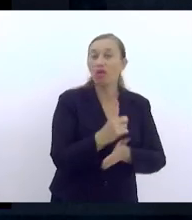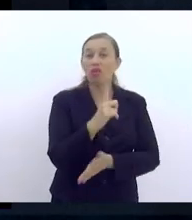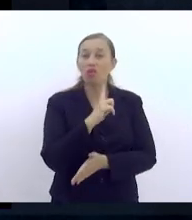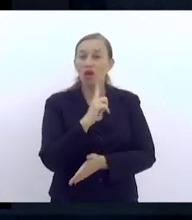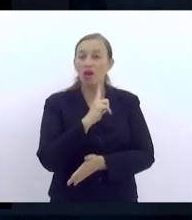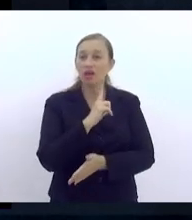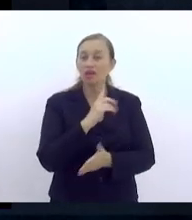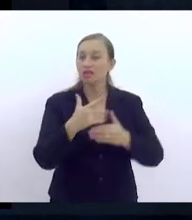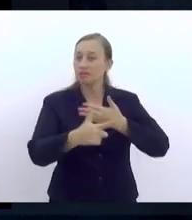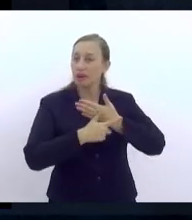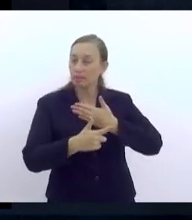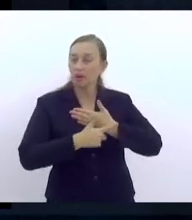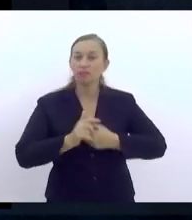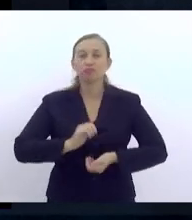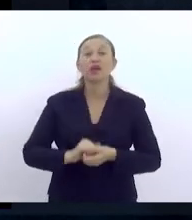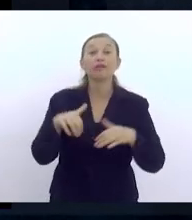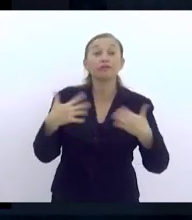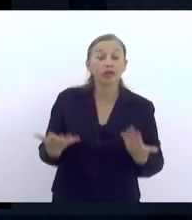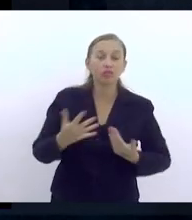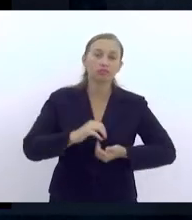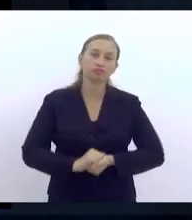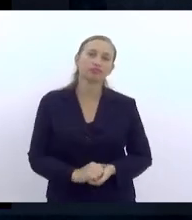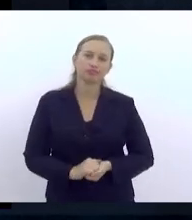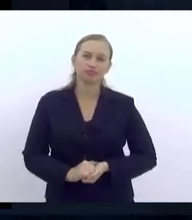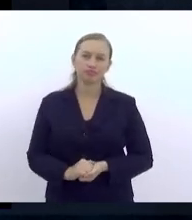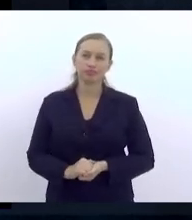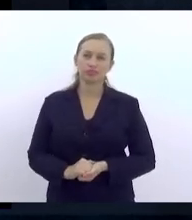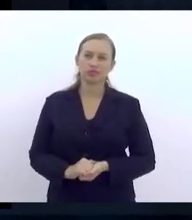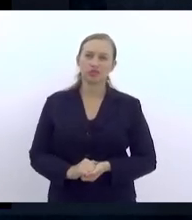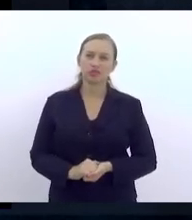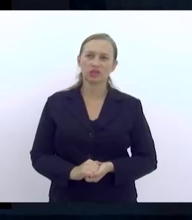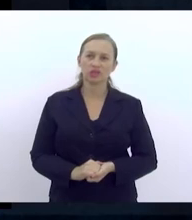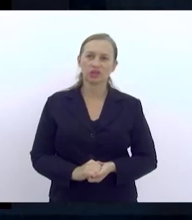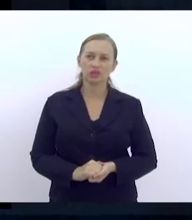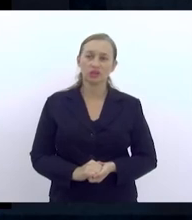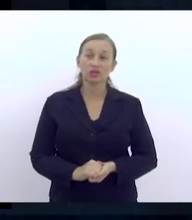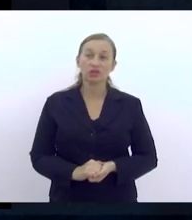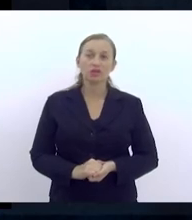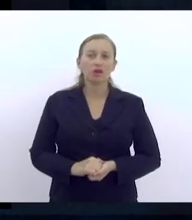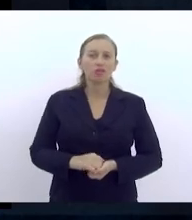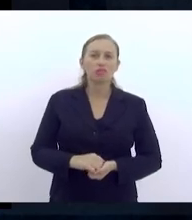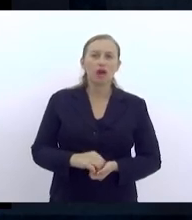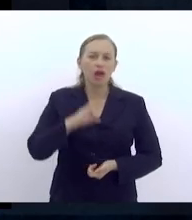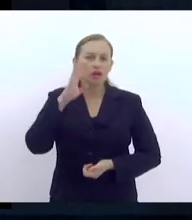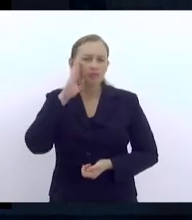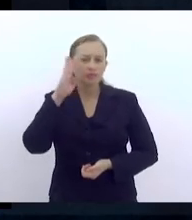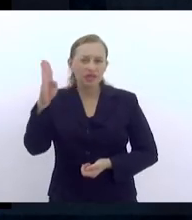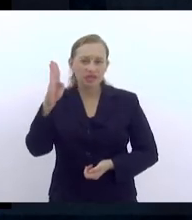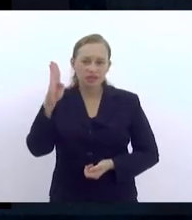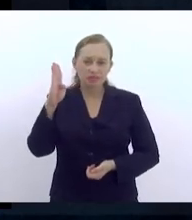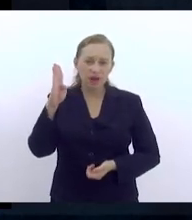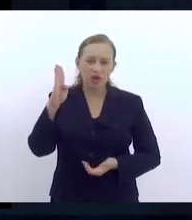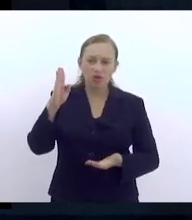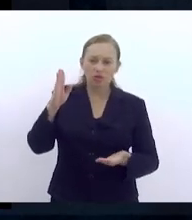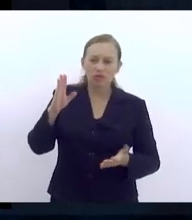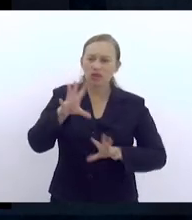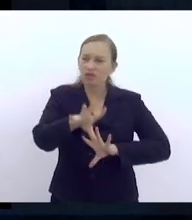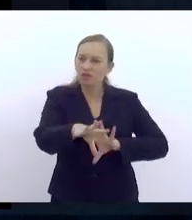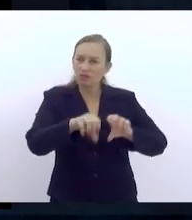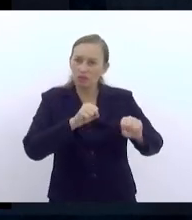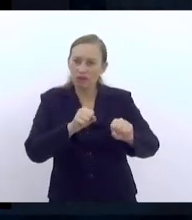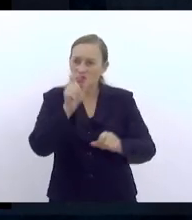esse papel. Então, o componente, eu acho que é essencial também na formação dos indivíduos,